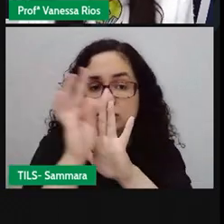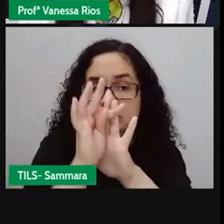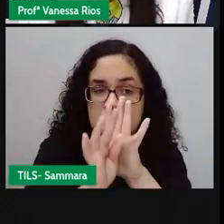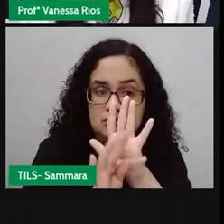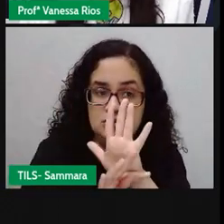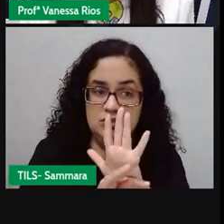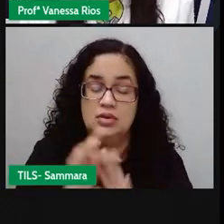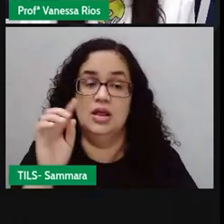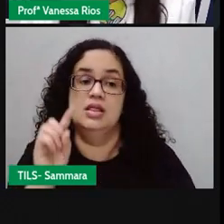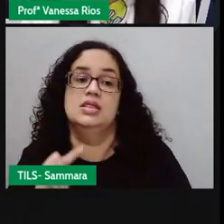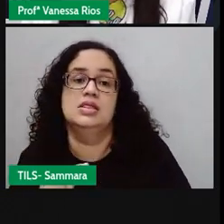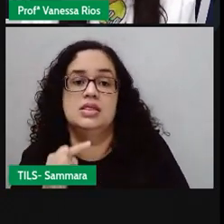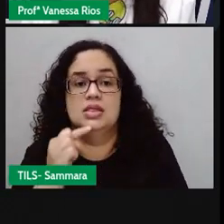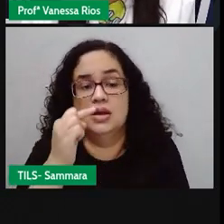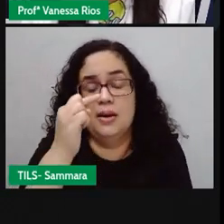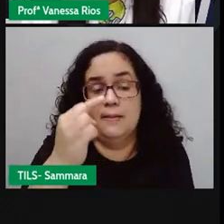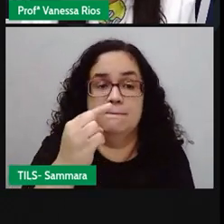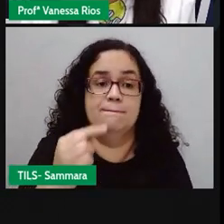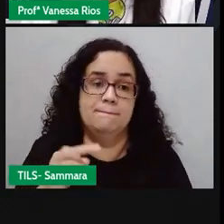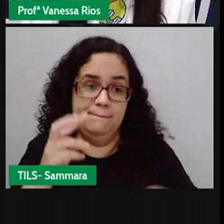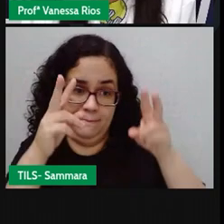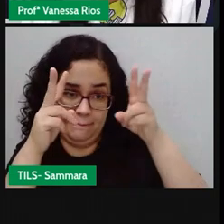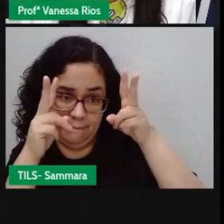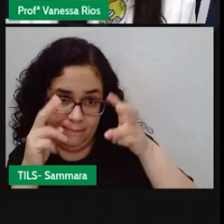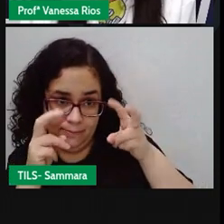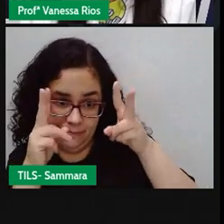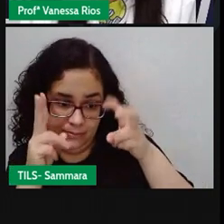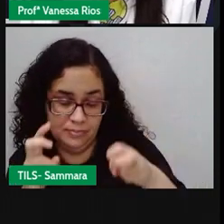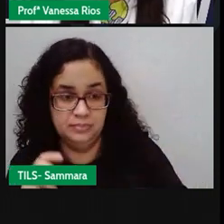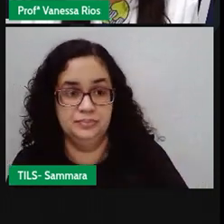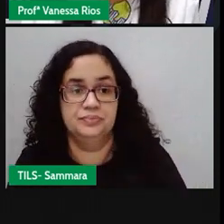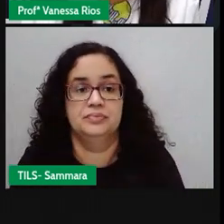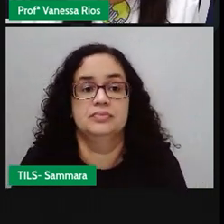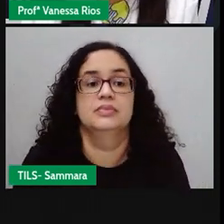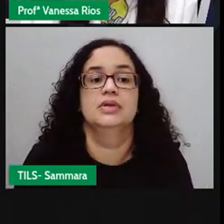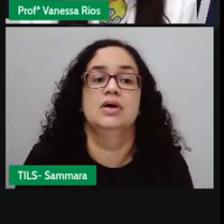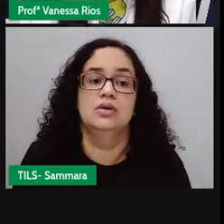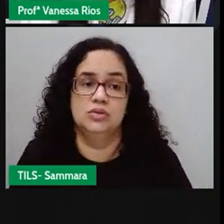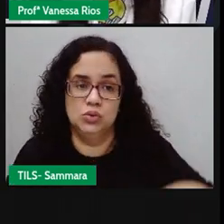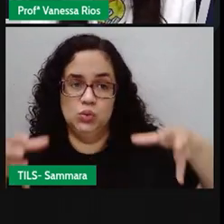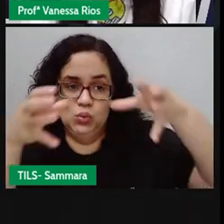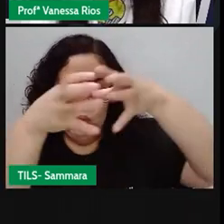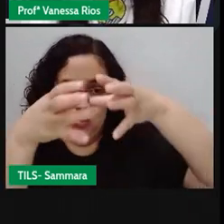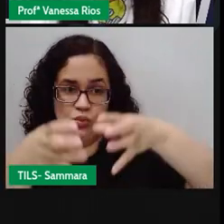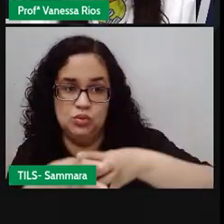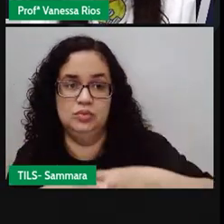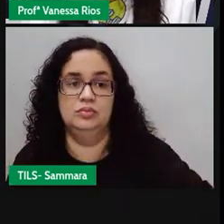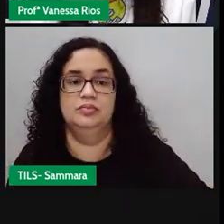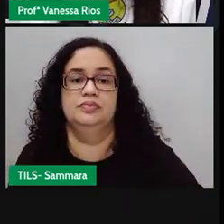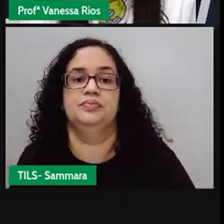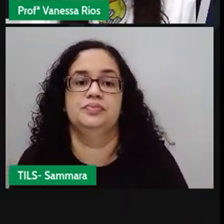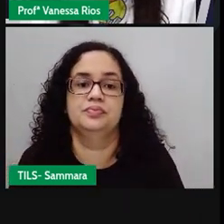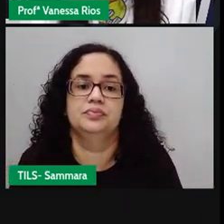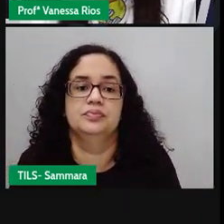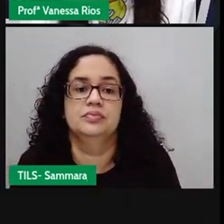colocado depois. Então a gente percebe aí como o texto está fatiado e fora da ordem.